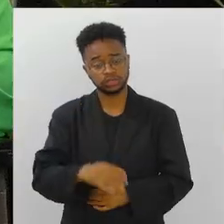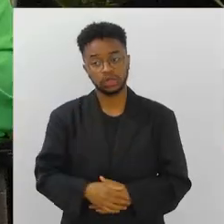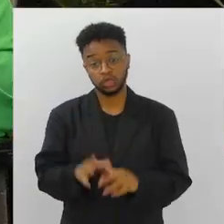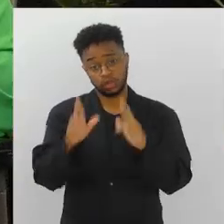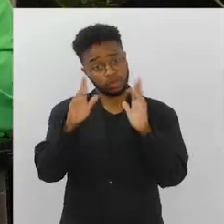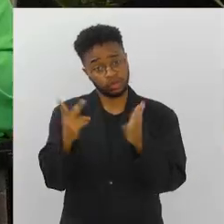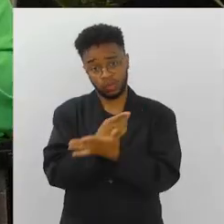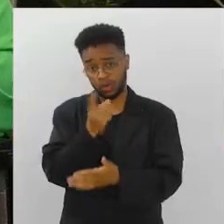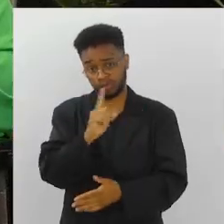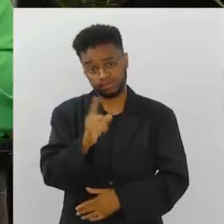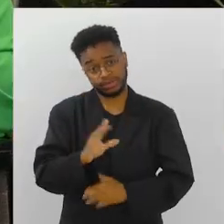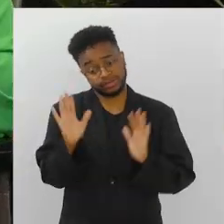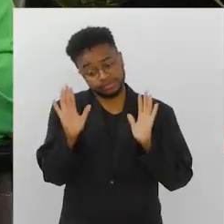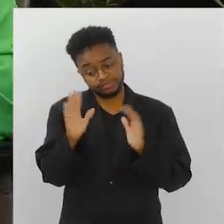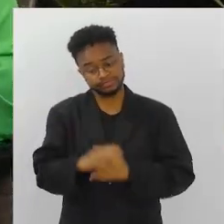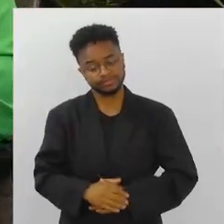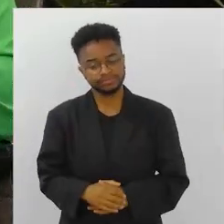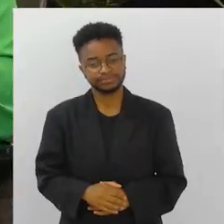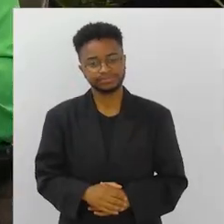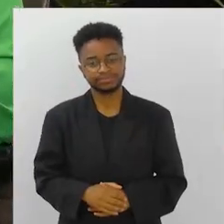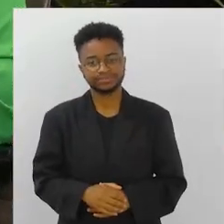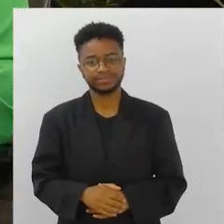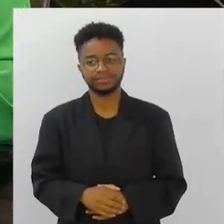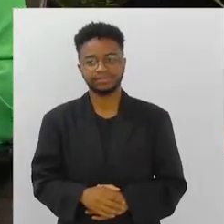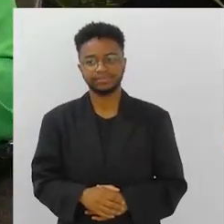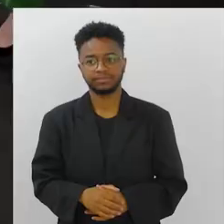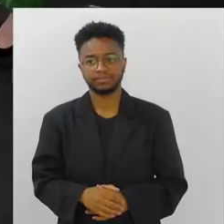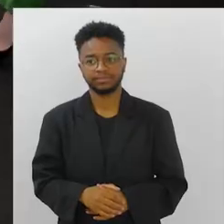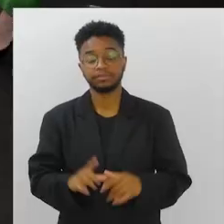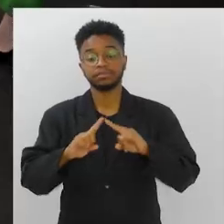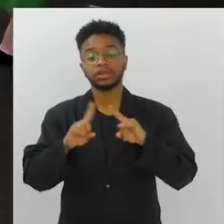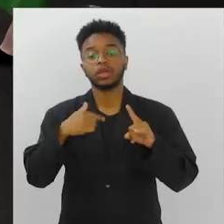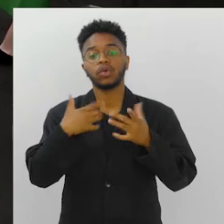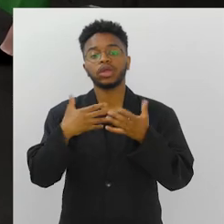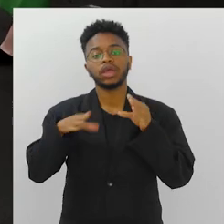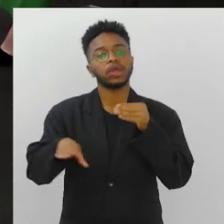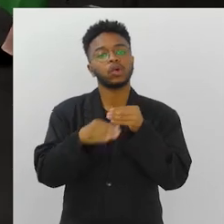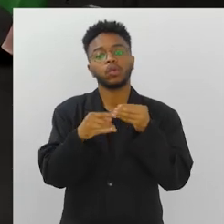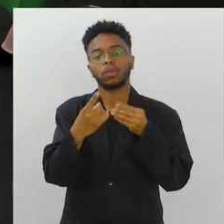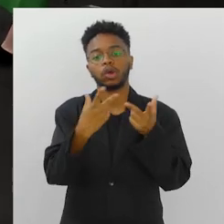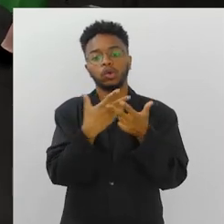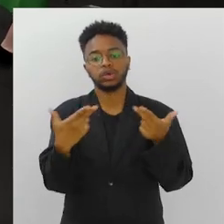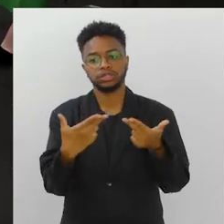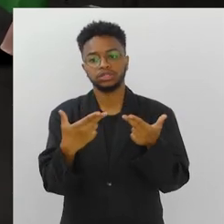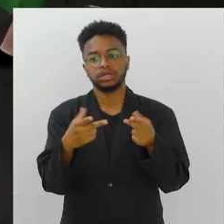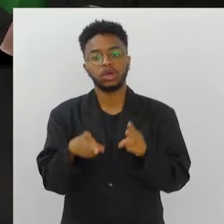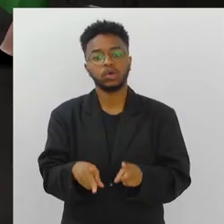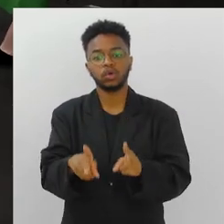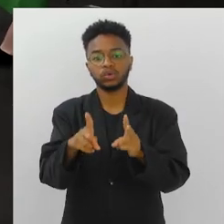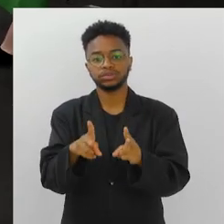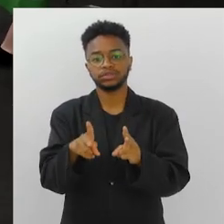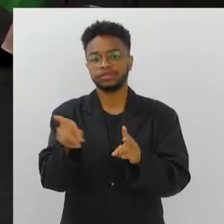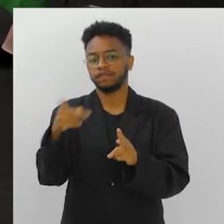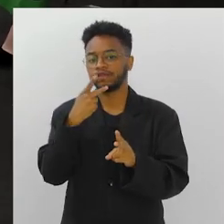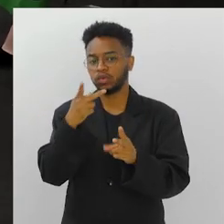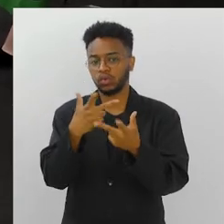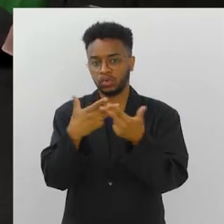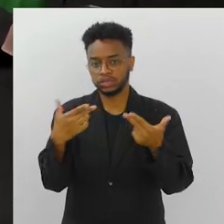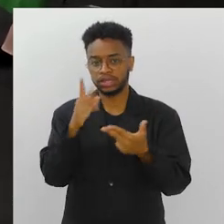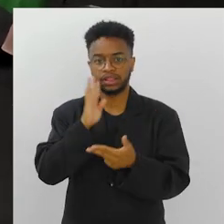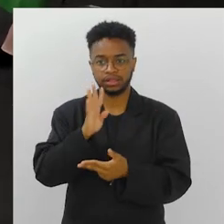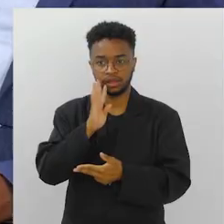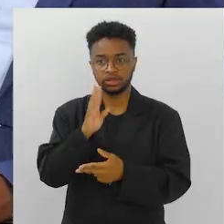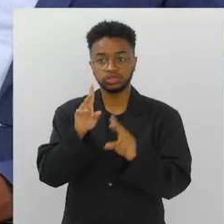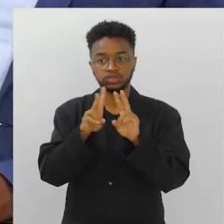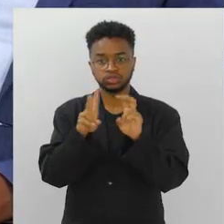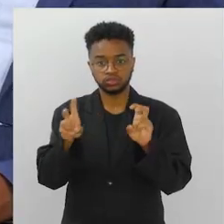tomara que não aconteça assim. É verdade. Só queria falar uma coisa, Tia Júlio. Só continuar uma observação muito legal